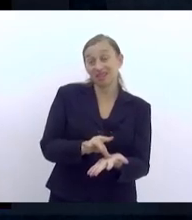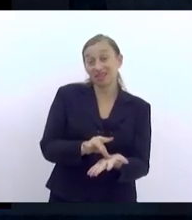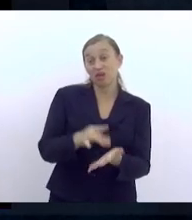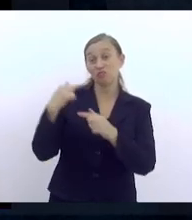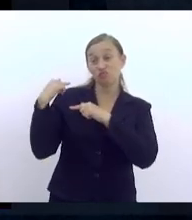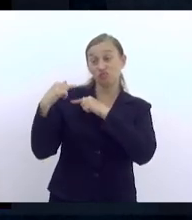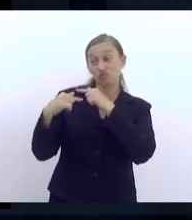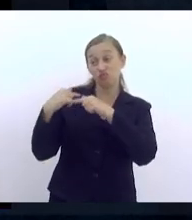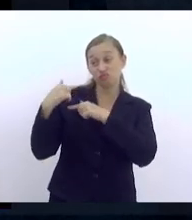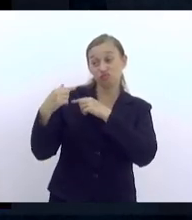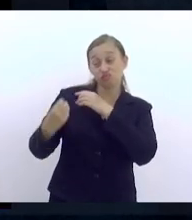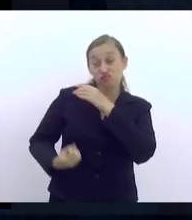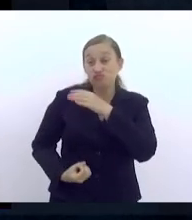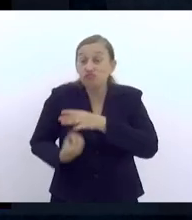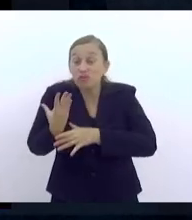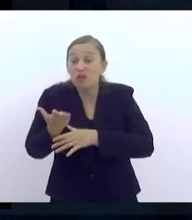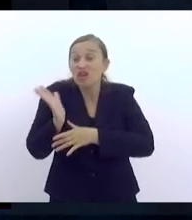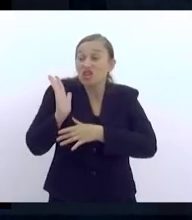ela já inicia